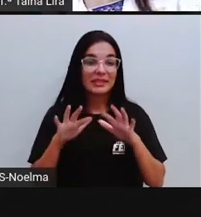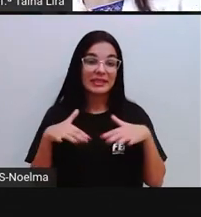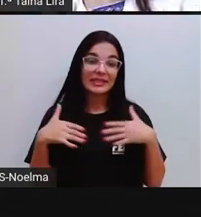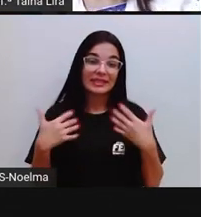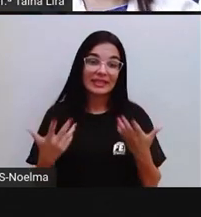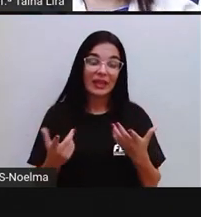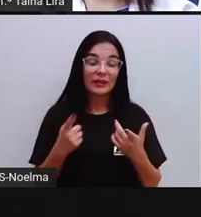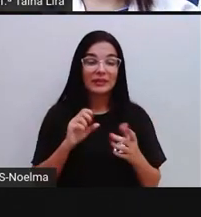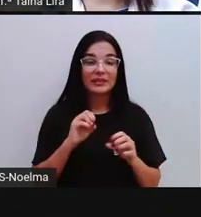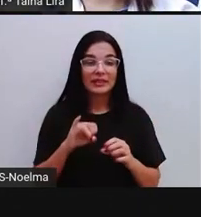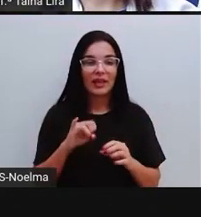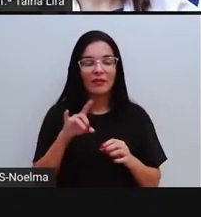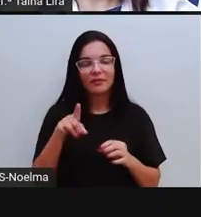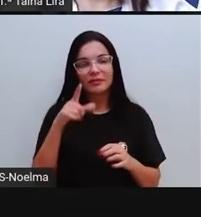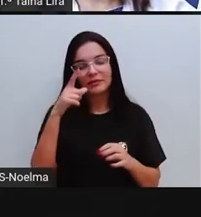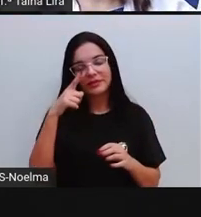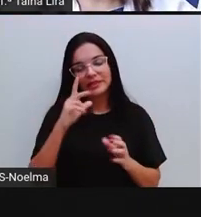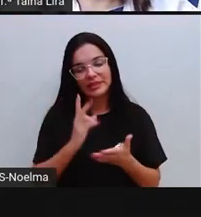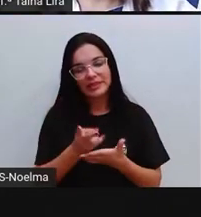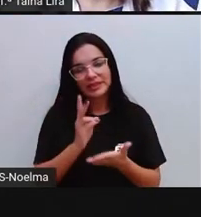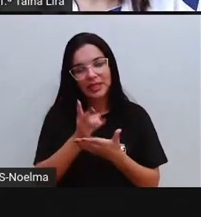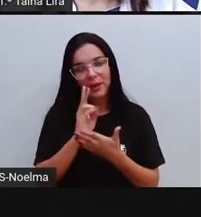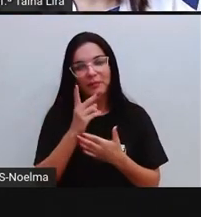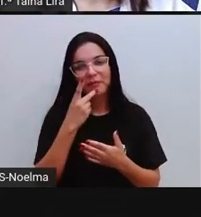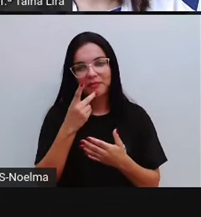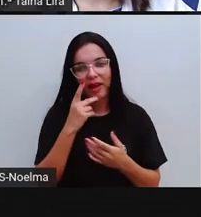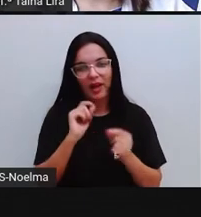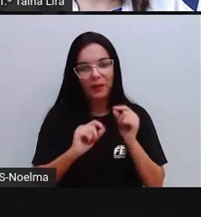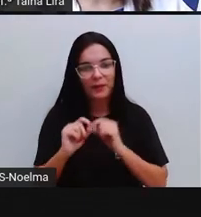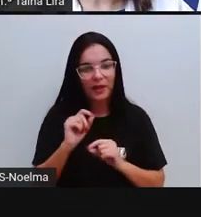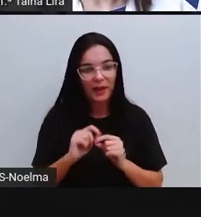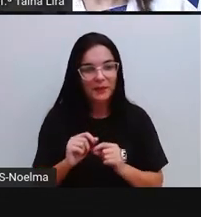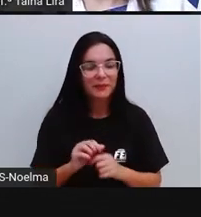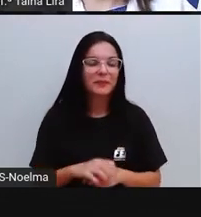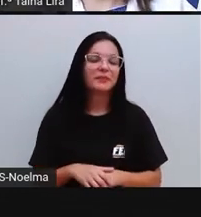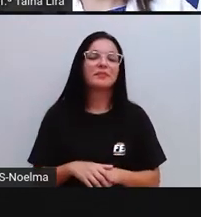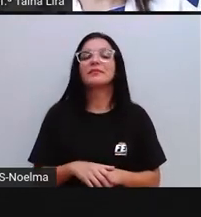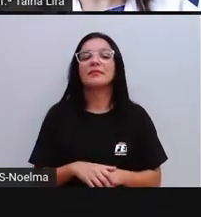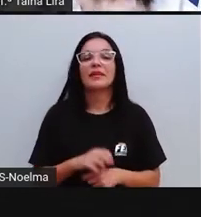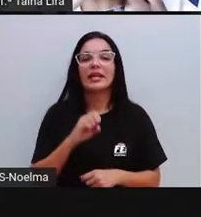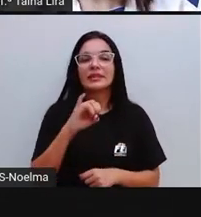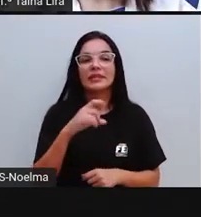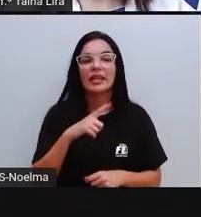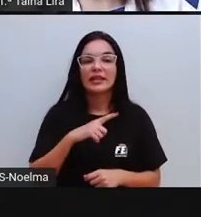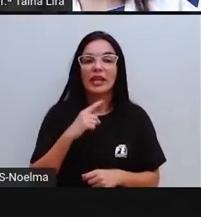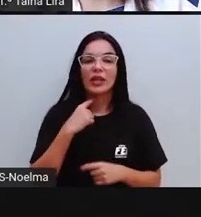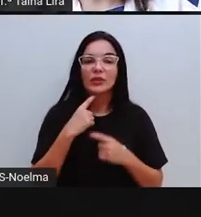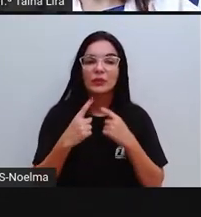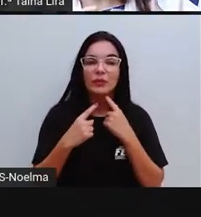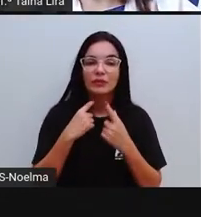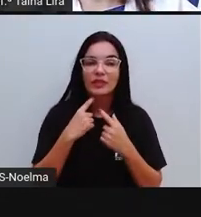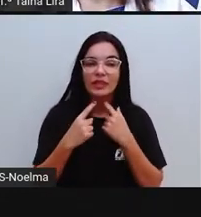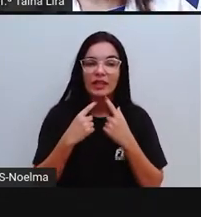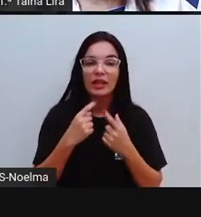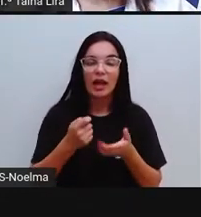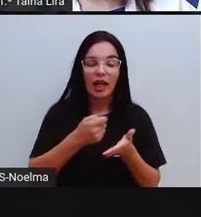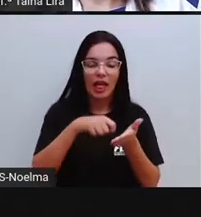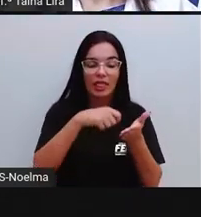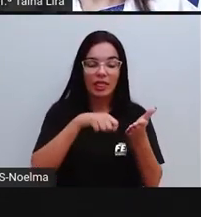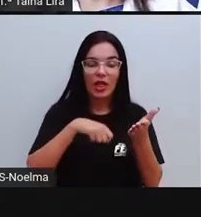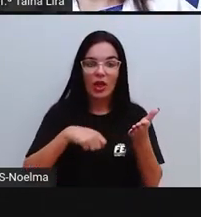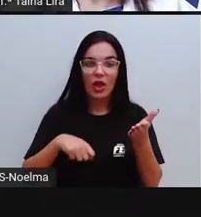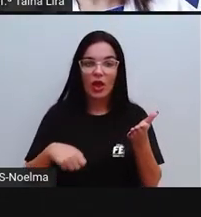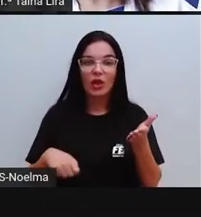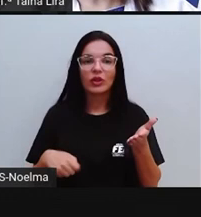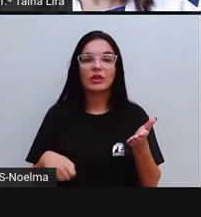as recomendações, que a pró sempre faz, né, é, se ficou alguma dúvida, anotar,